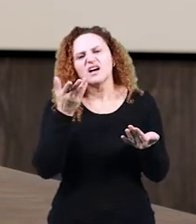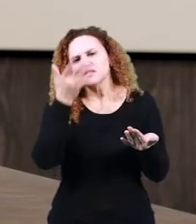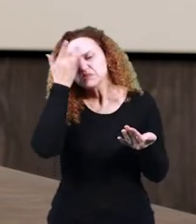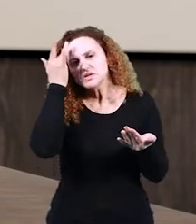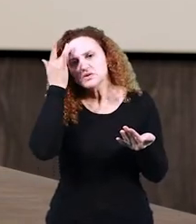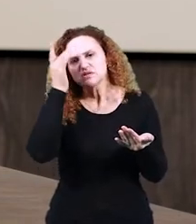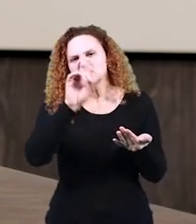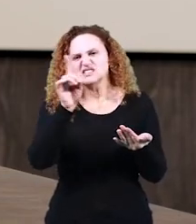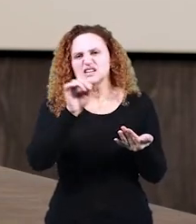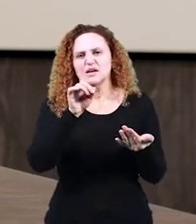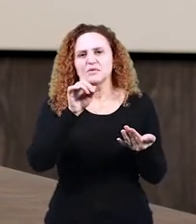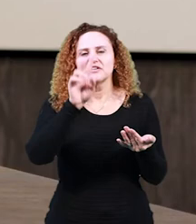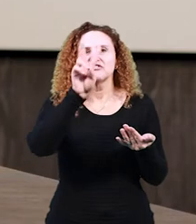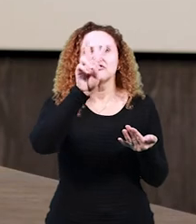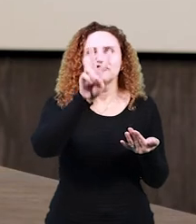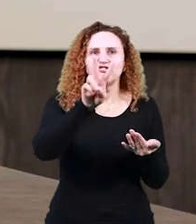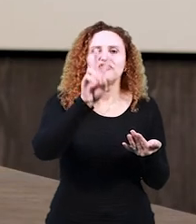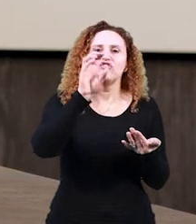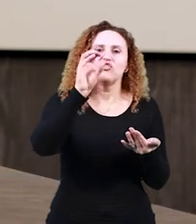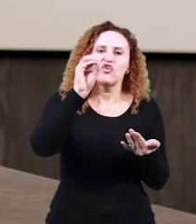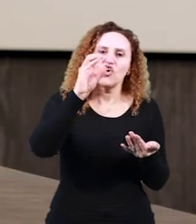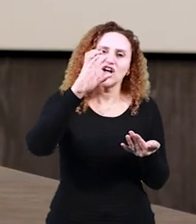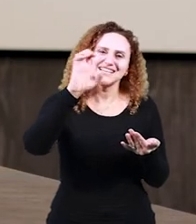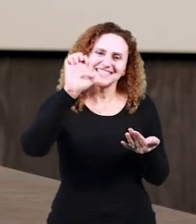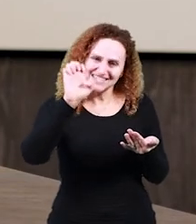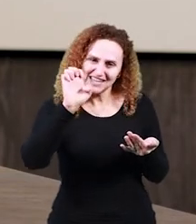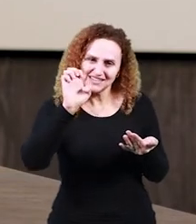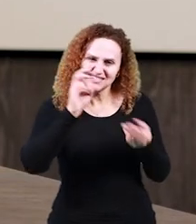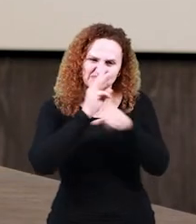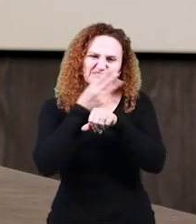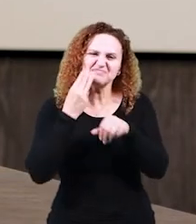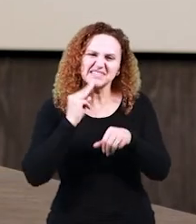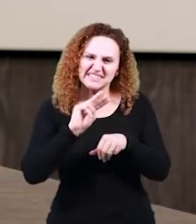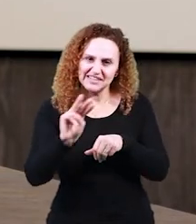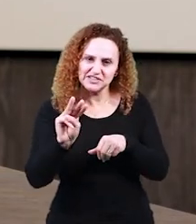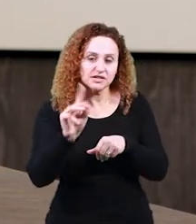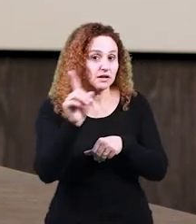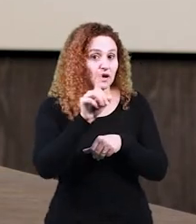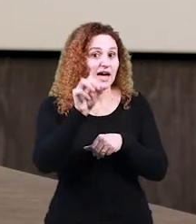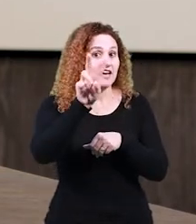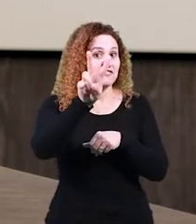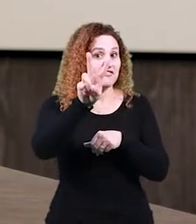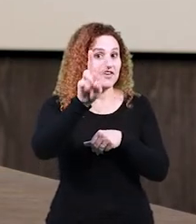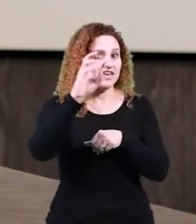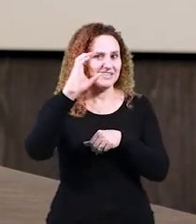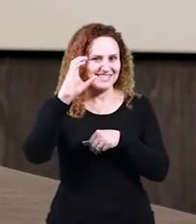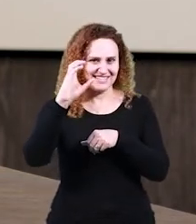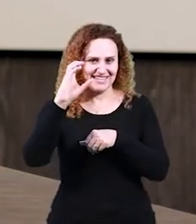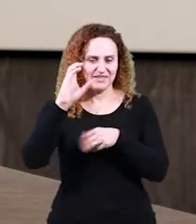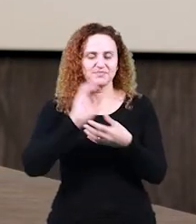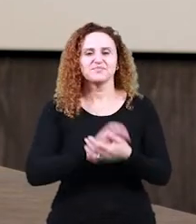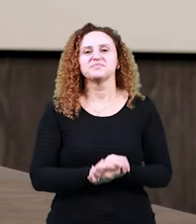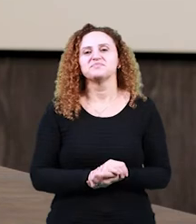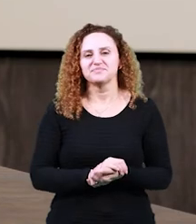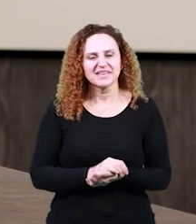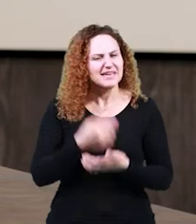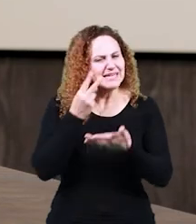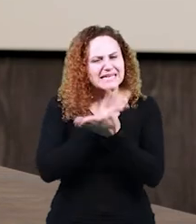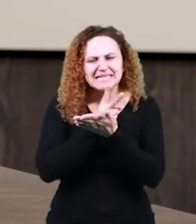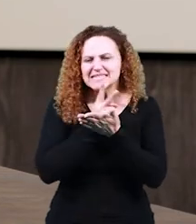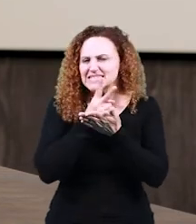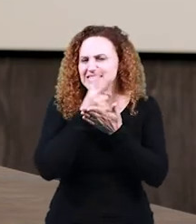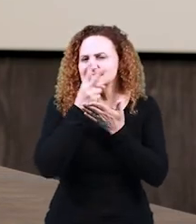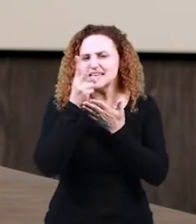escreve mais você inteiro, completo. A gente escreve você. Aliás, no WhatsApp a gente usa o maior